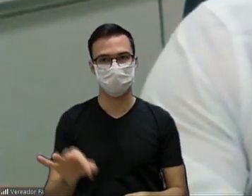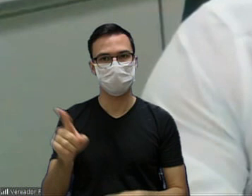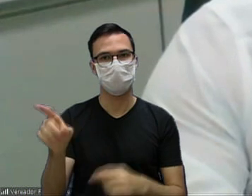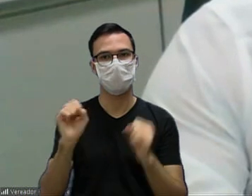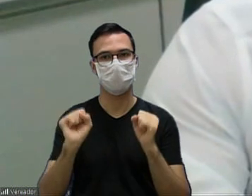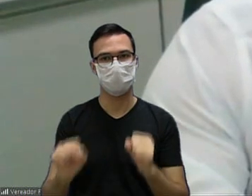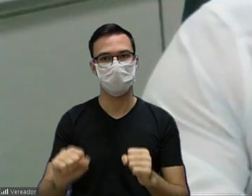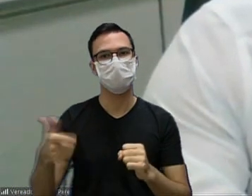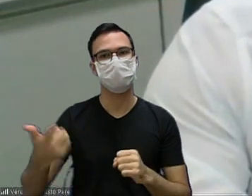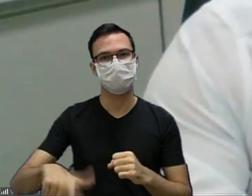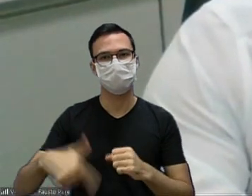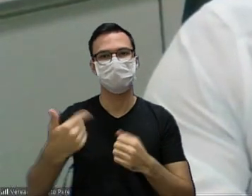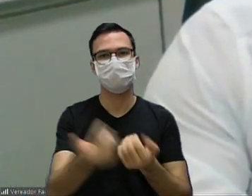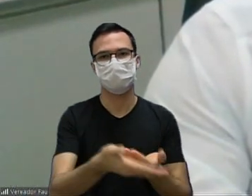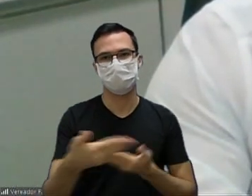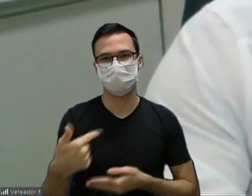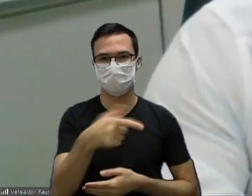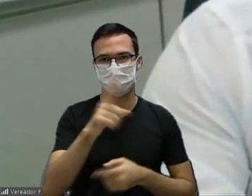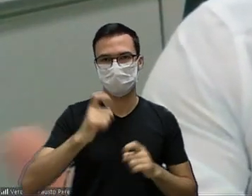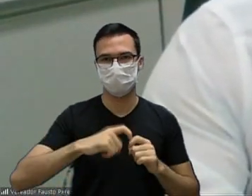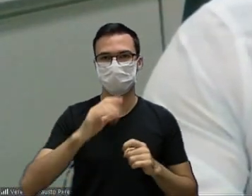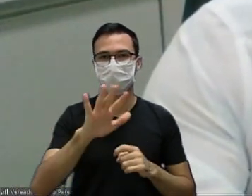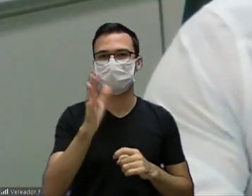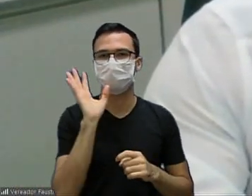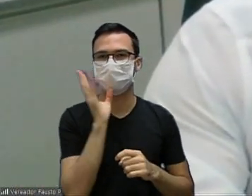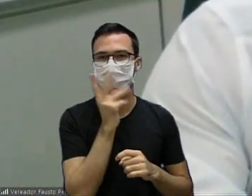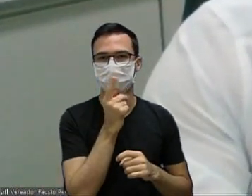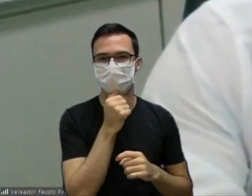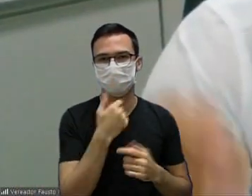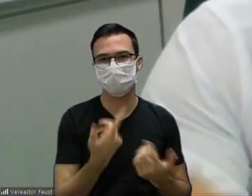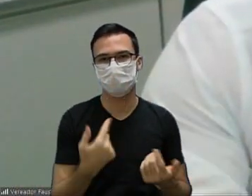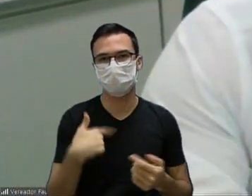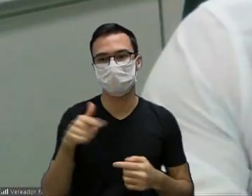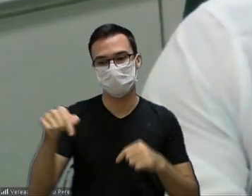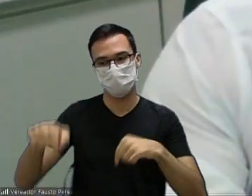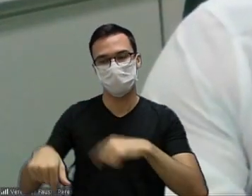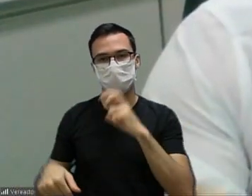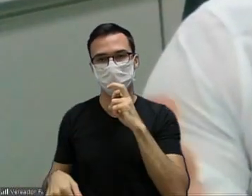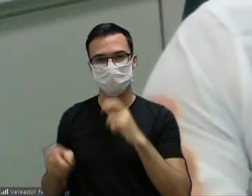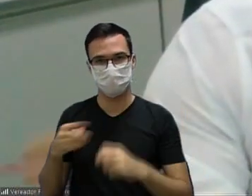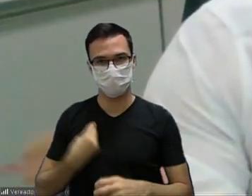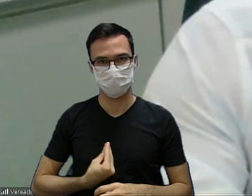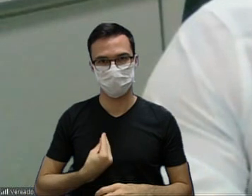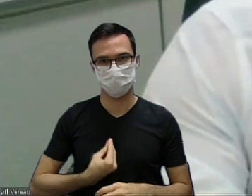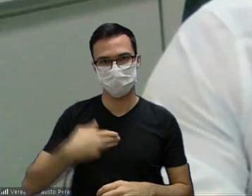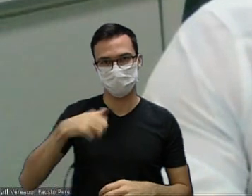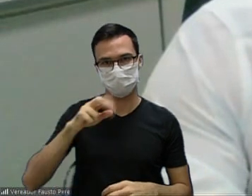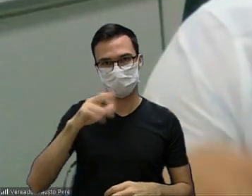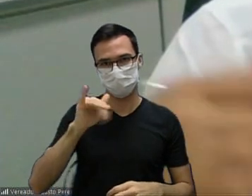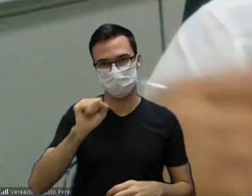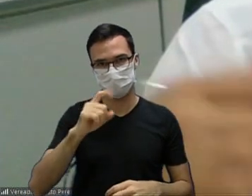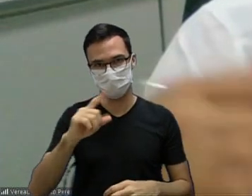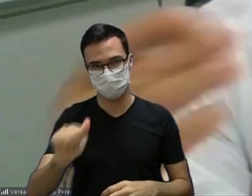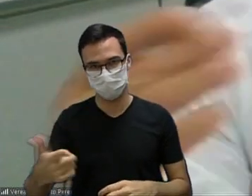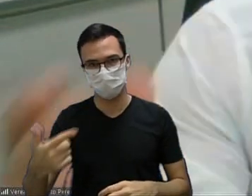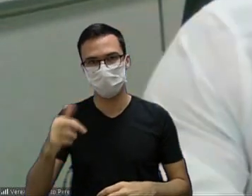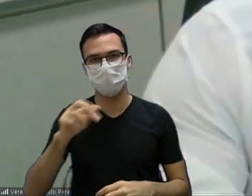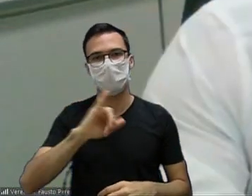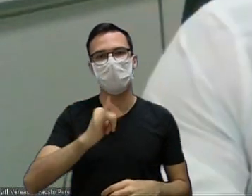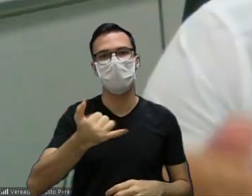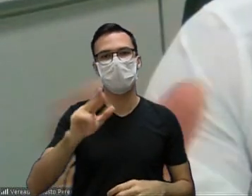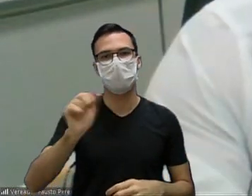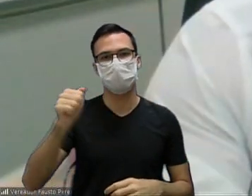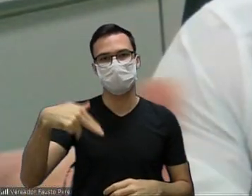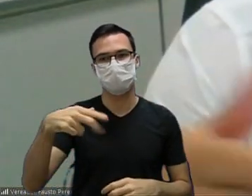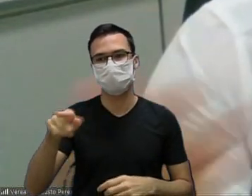podendo contratar novamente esses médicos estrangeiros só que demorou e os que estavam em Sorocaba como Marisol Dr. Juan outros médicos que já estavam há